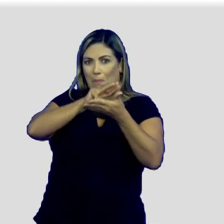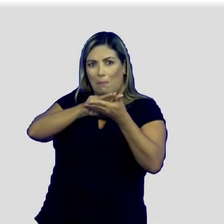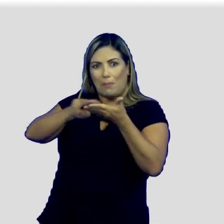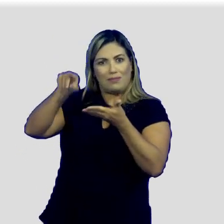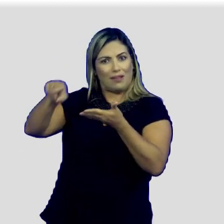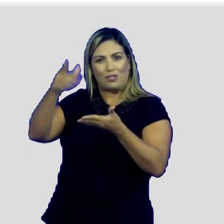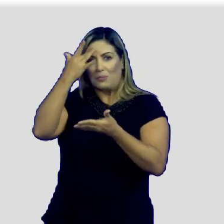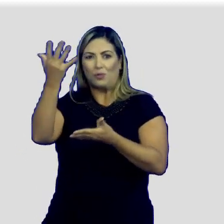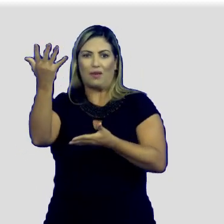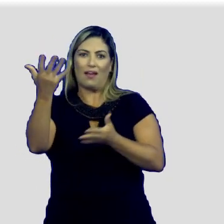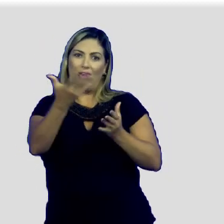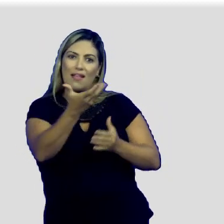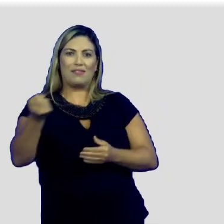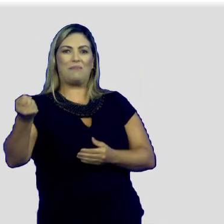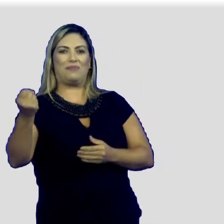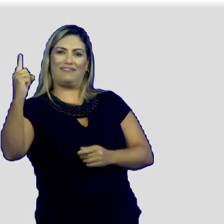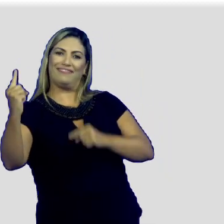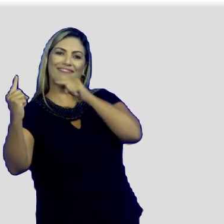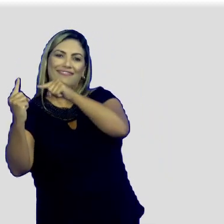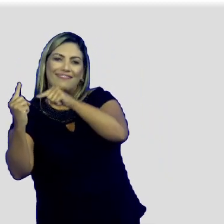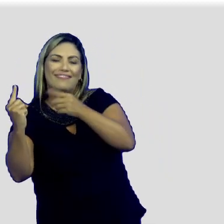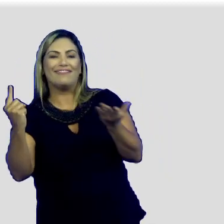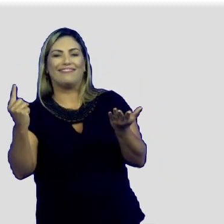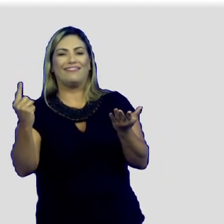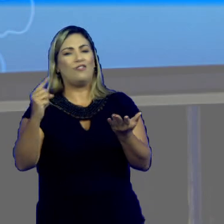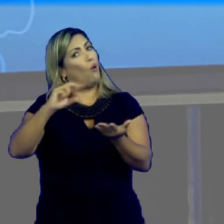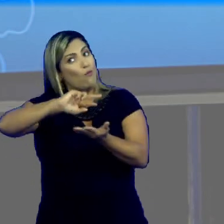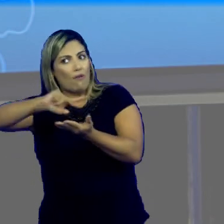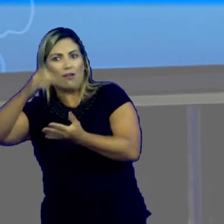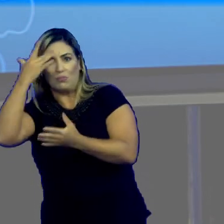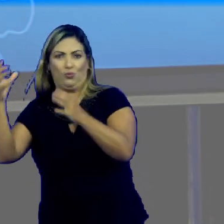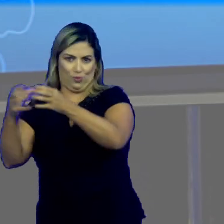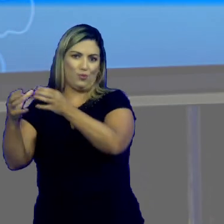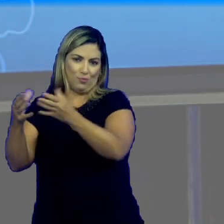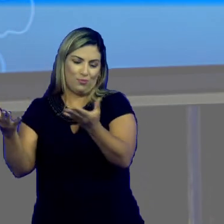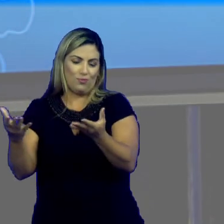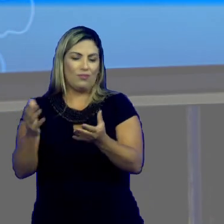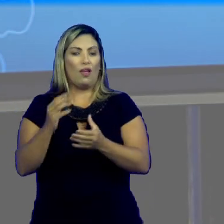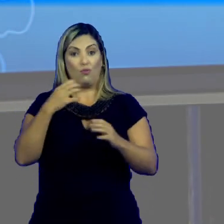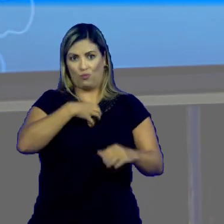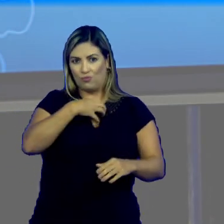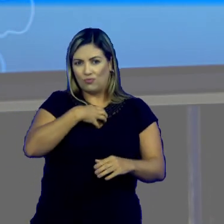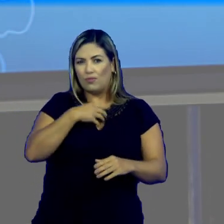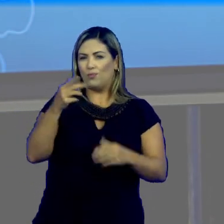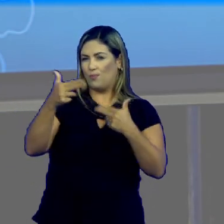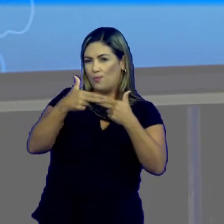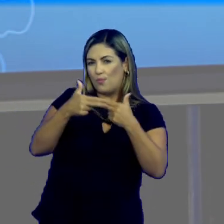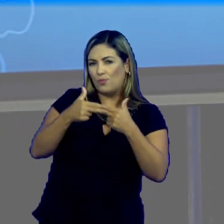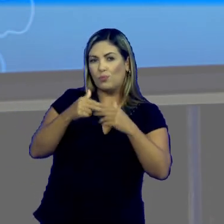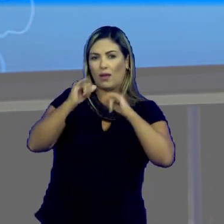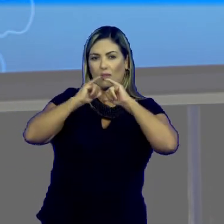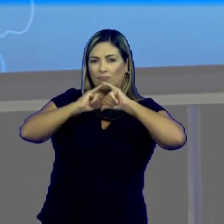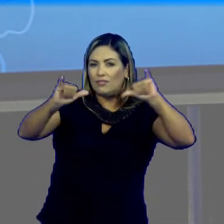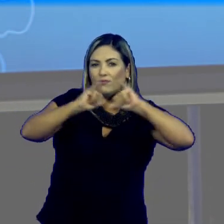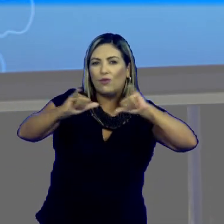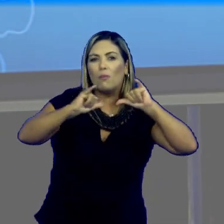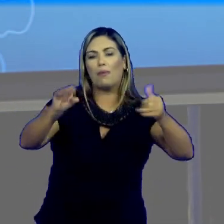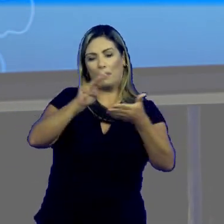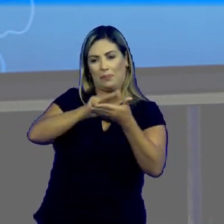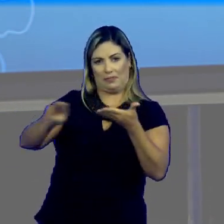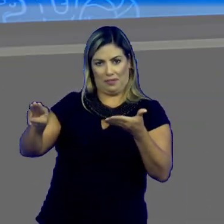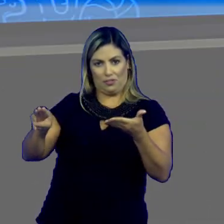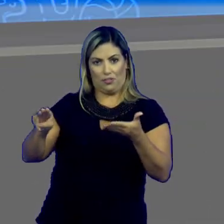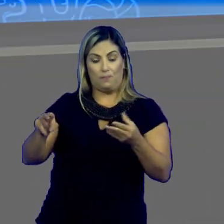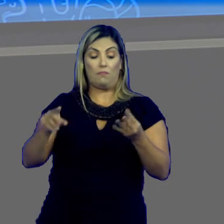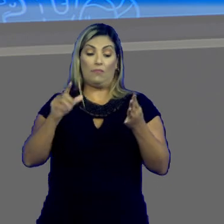chegue até o receptor ou os receptores. Então, é o meio que eu utilizo para transmitir a